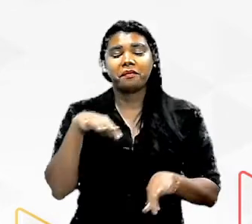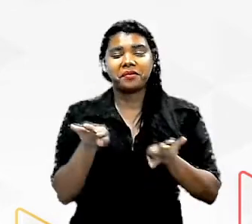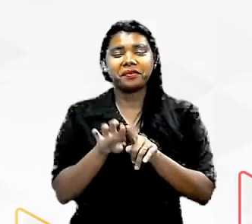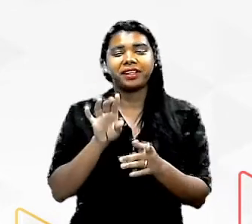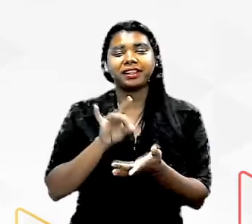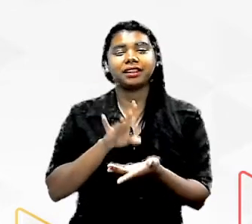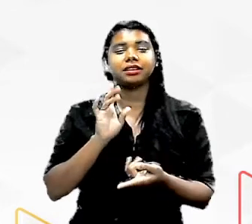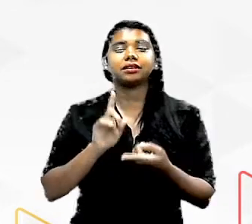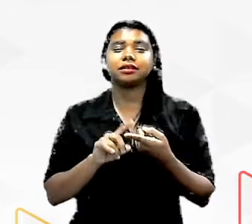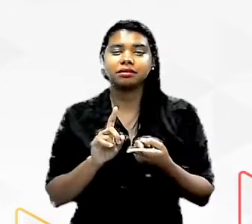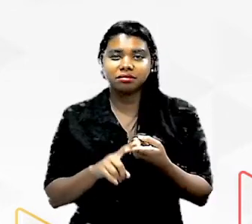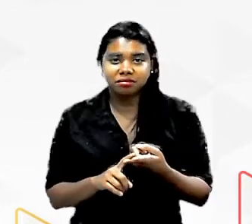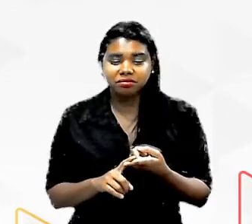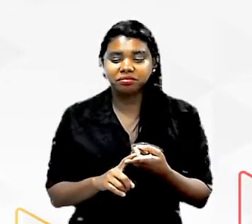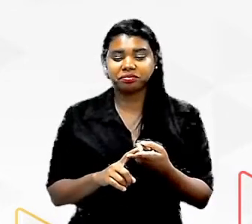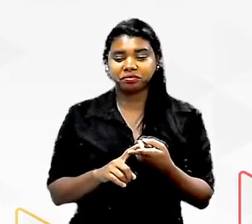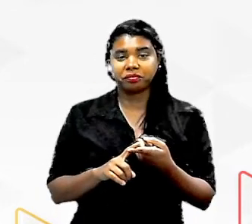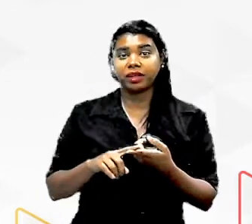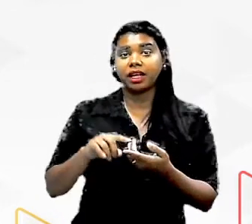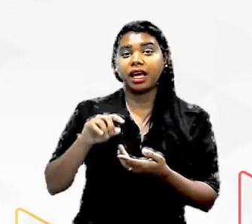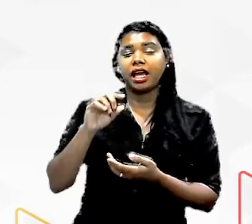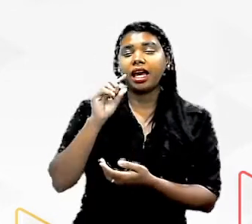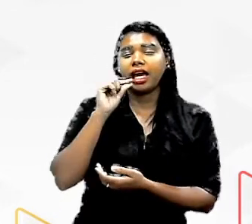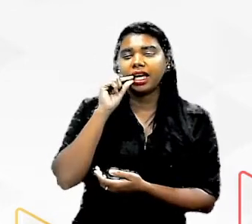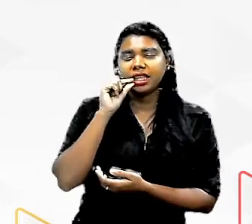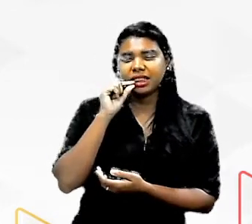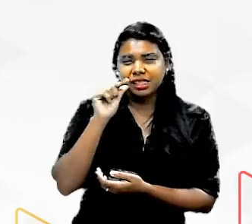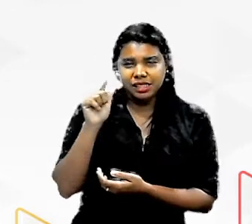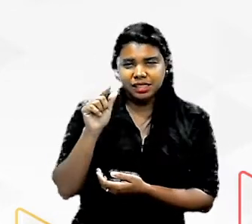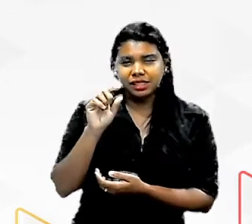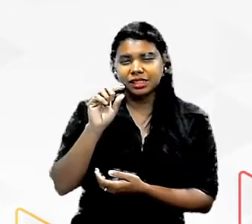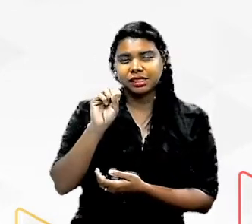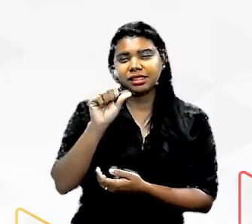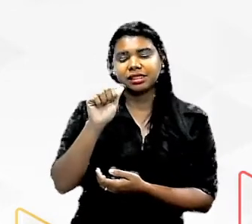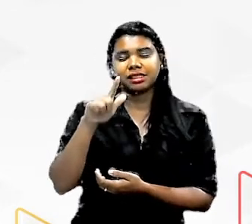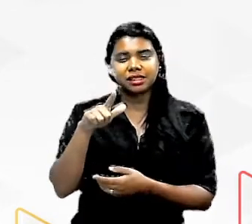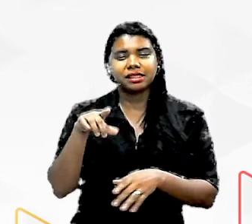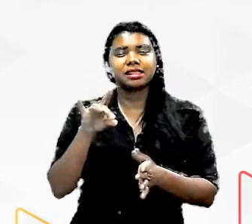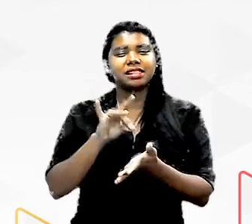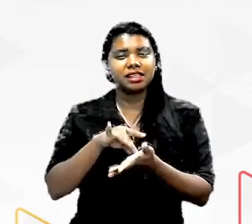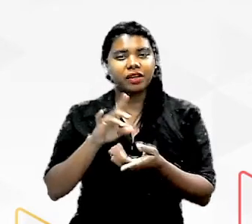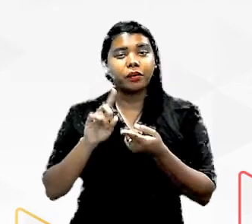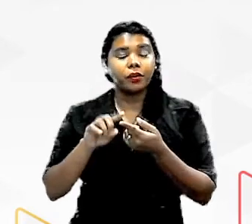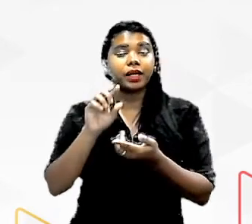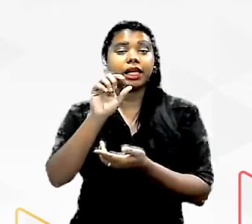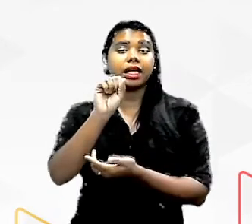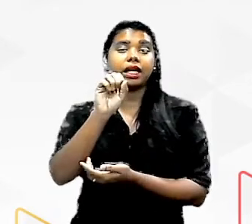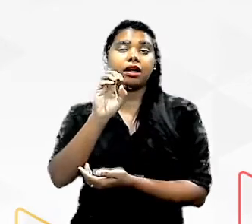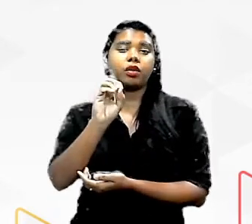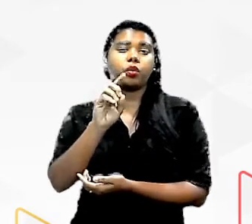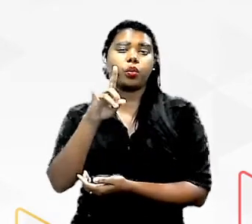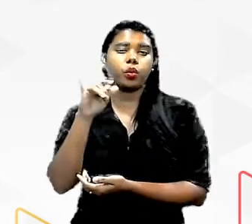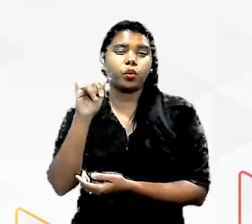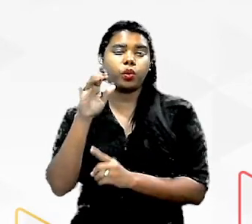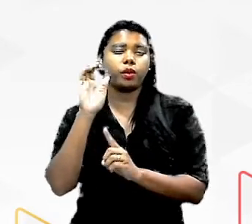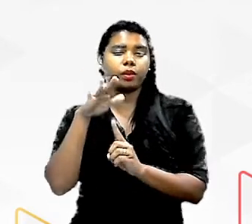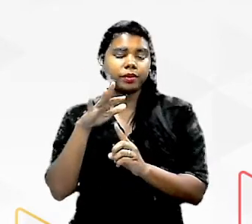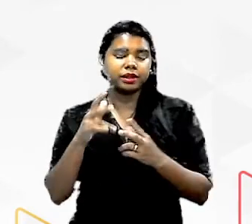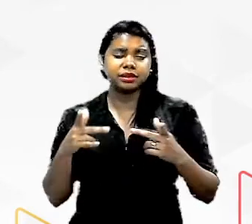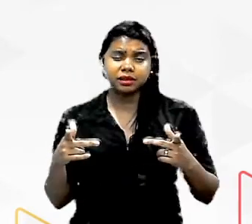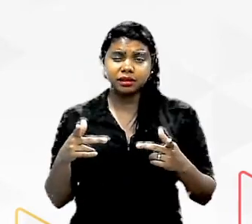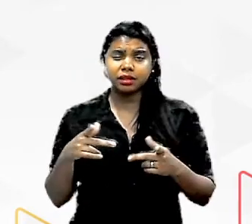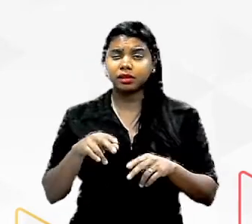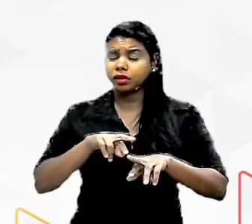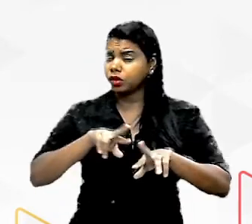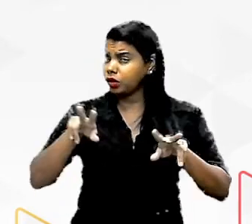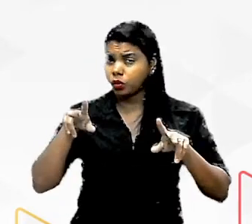a quantidade de sal, né? representada aqui, que é o principal deles que é o sódio, né? existem outros sais minerais